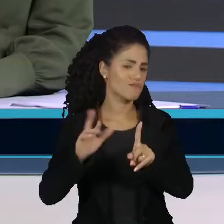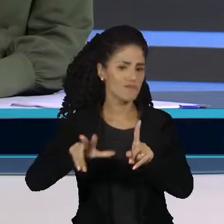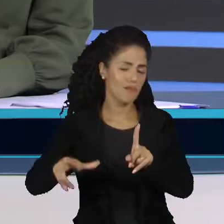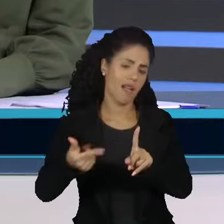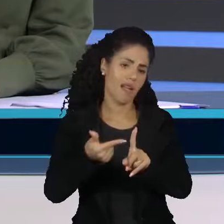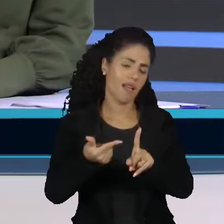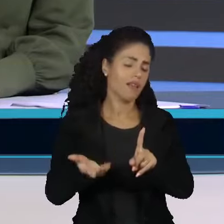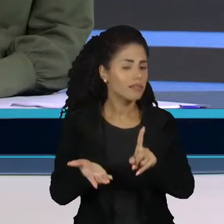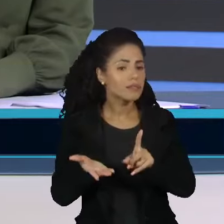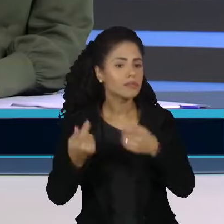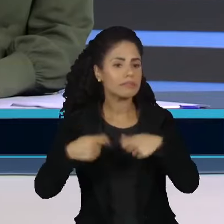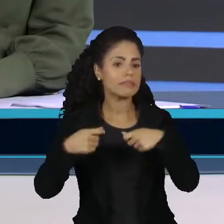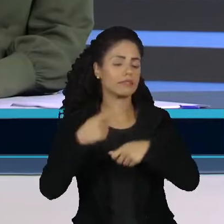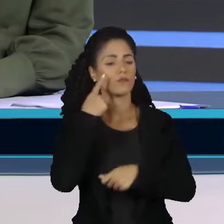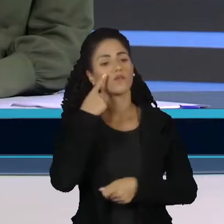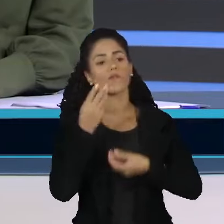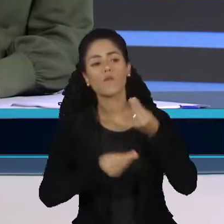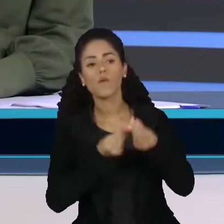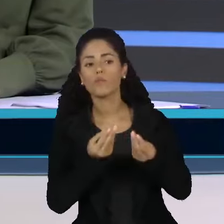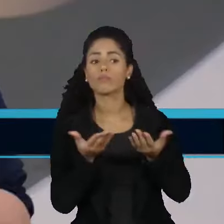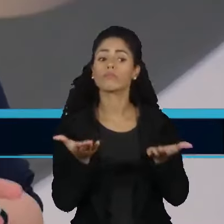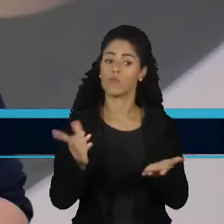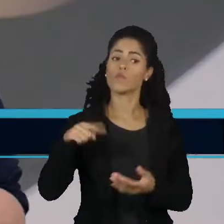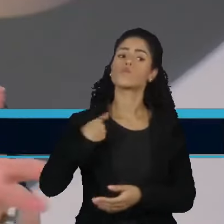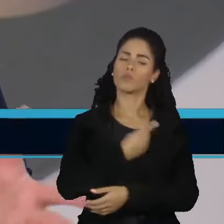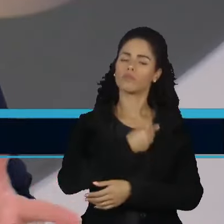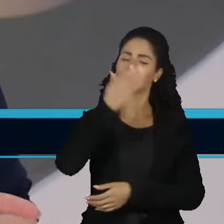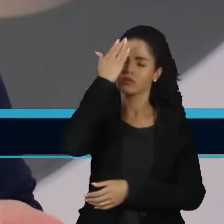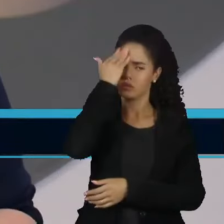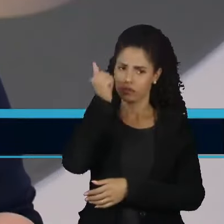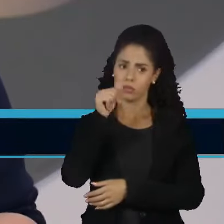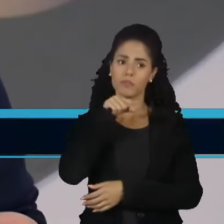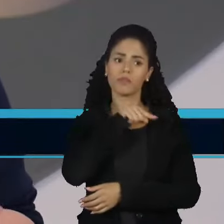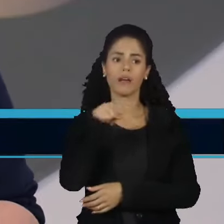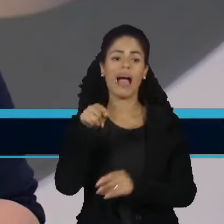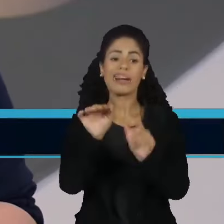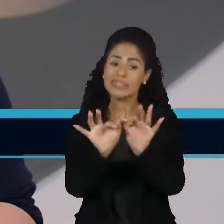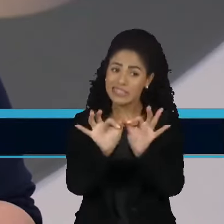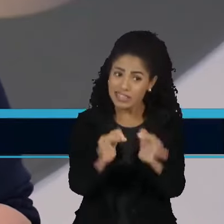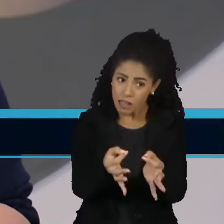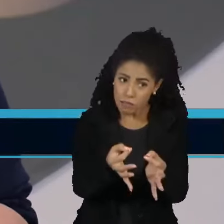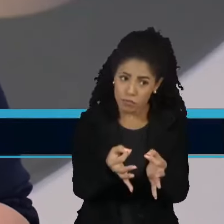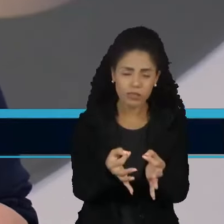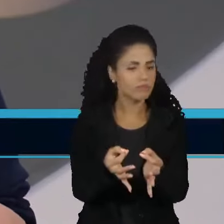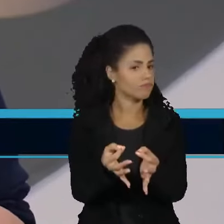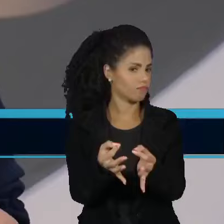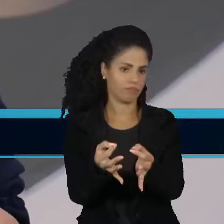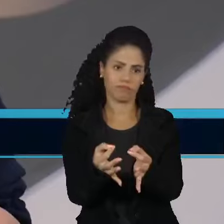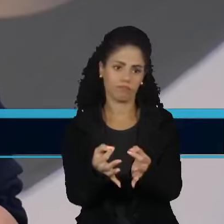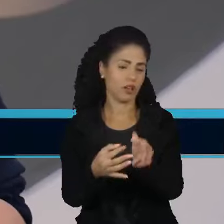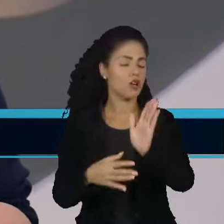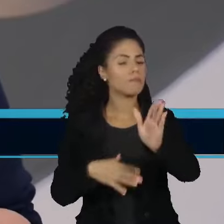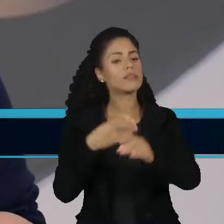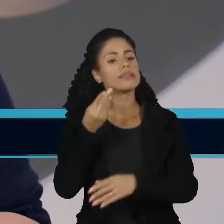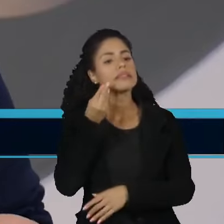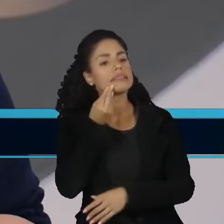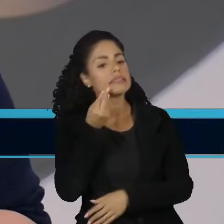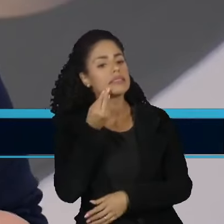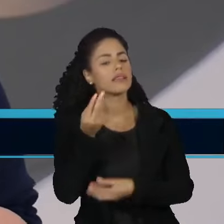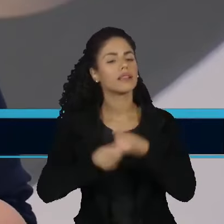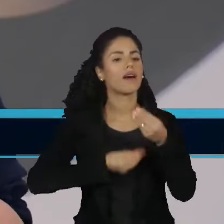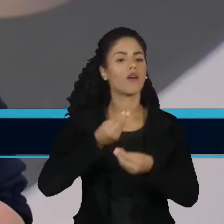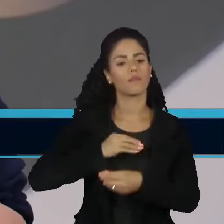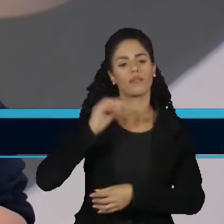eficiência que a gente precisa. Então, a gente sabe que o problema não é simples, mas se a gente começar a tentar ter mais